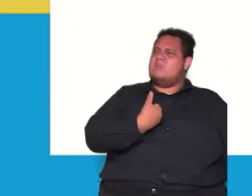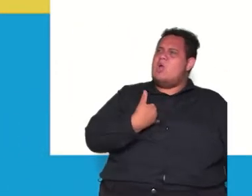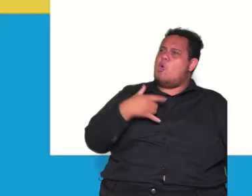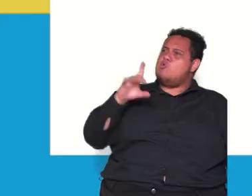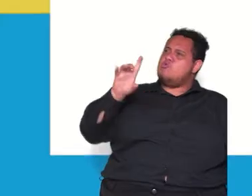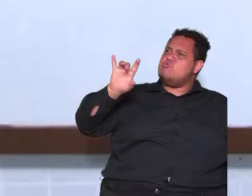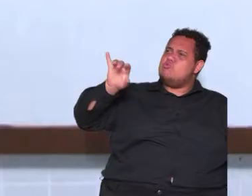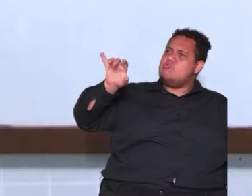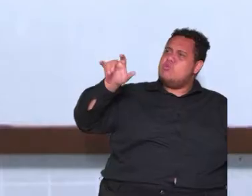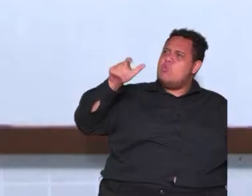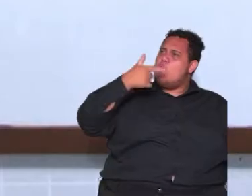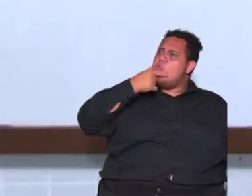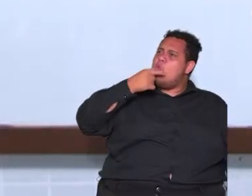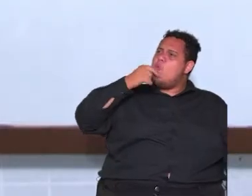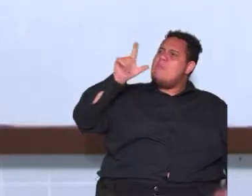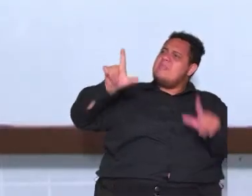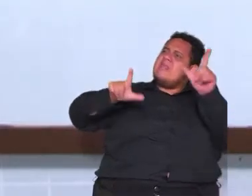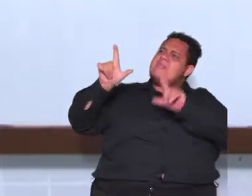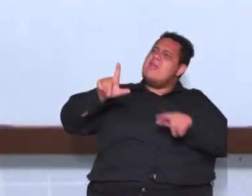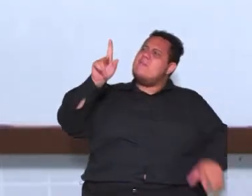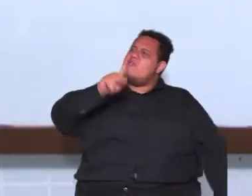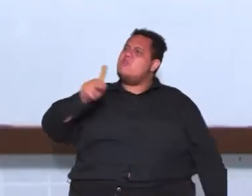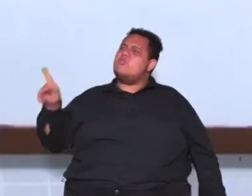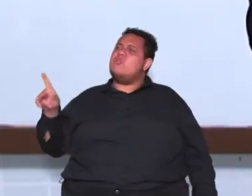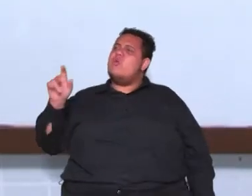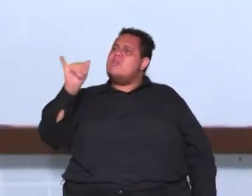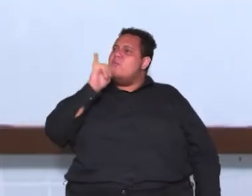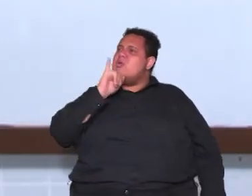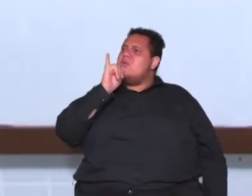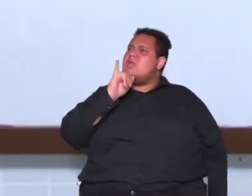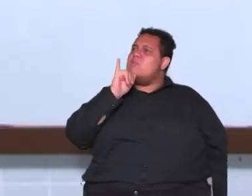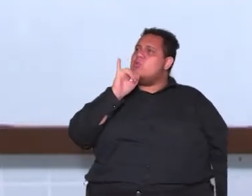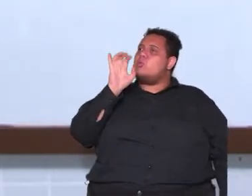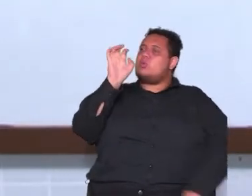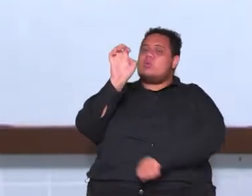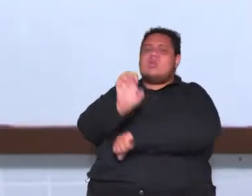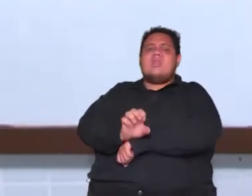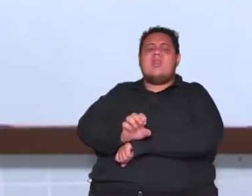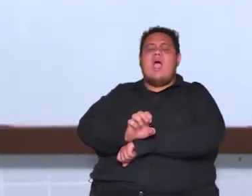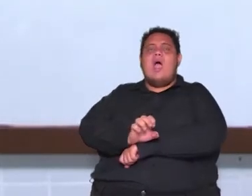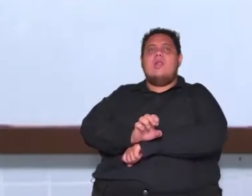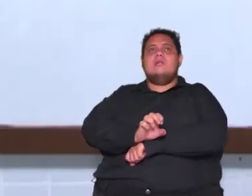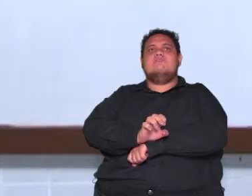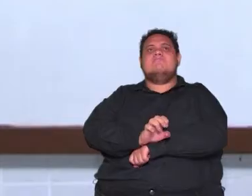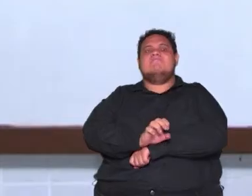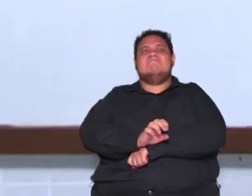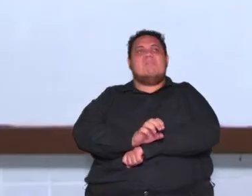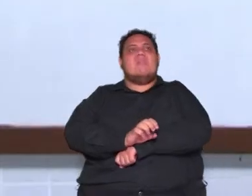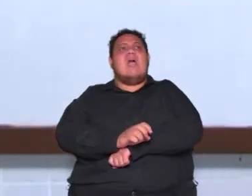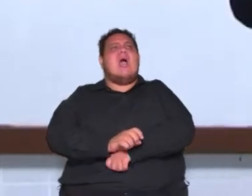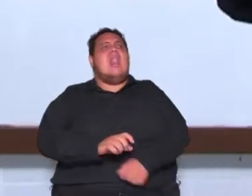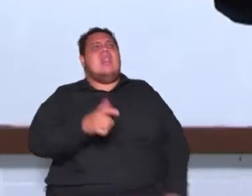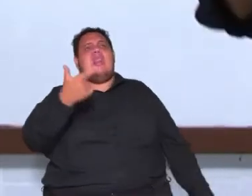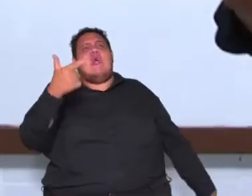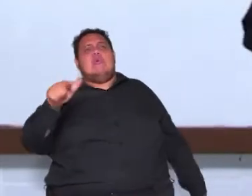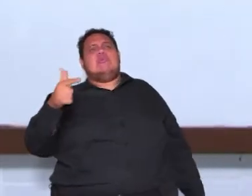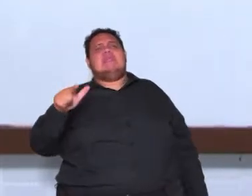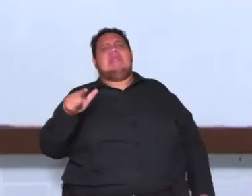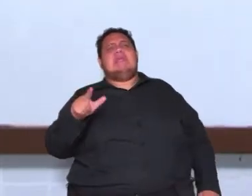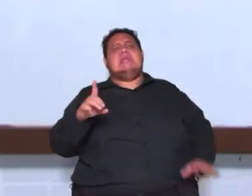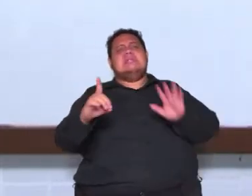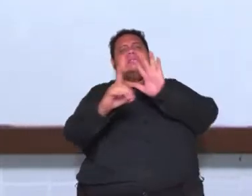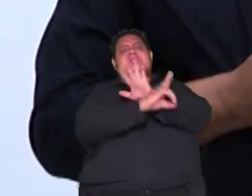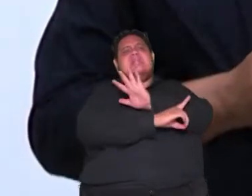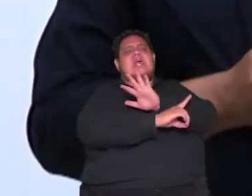Locke então professor massa então se caso o Estado não garantisse e não preservasse esses